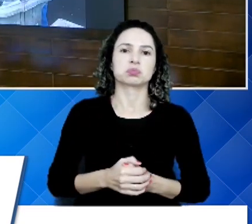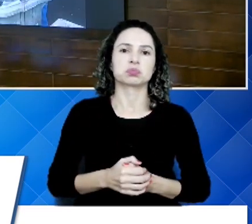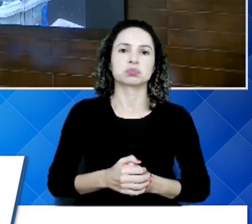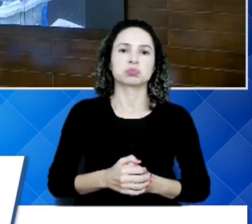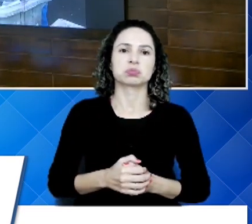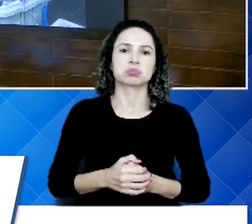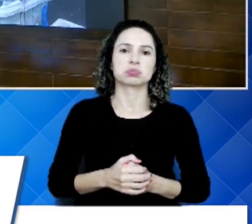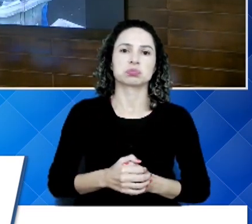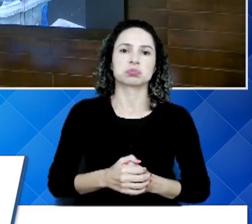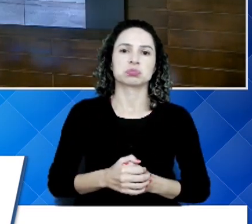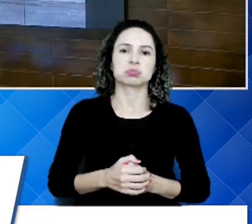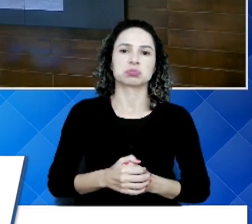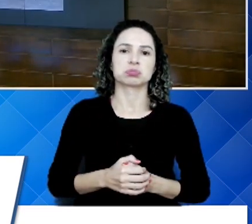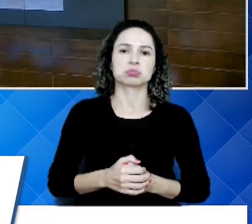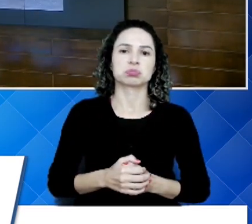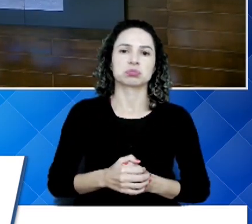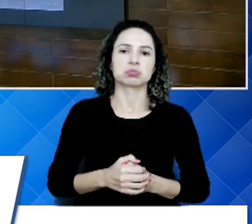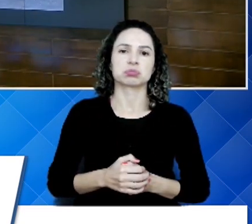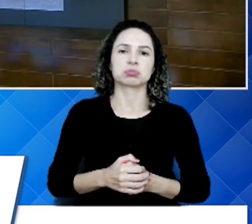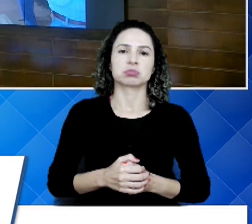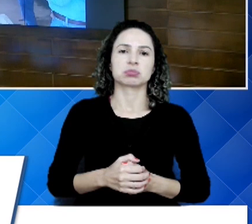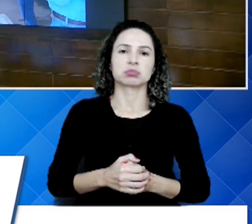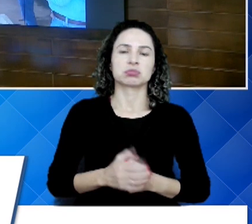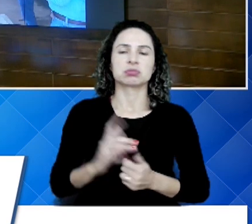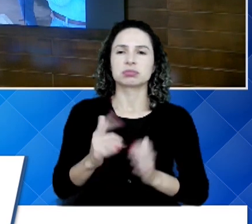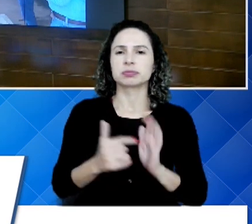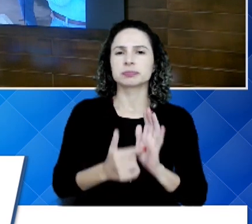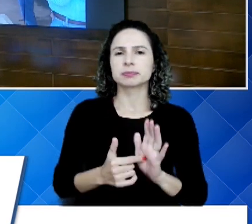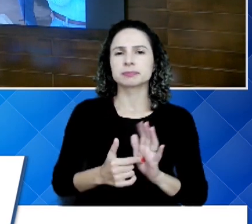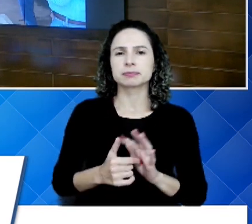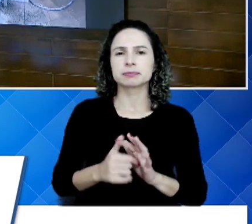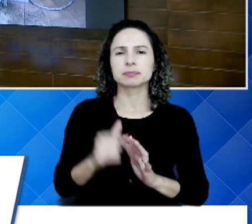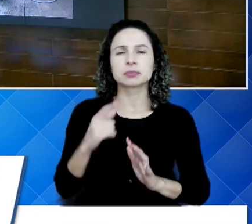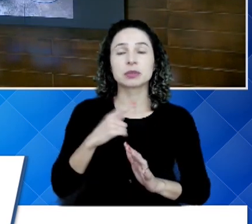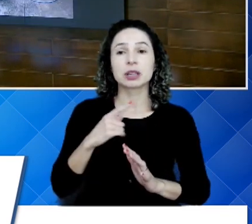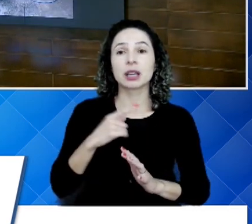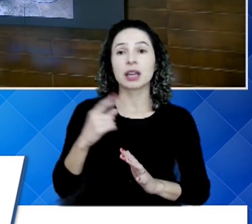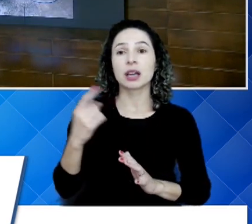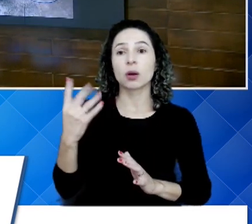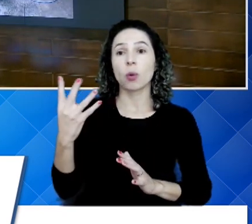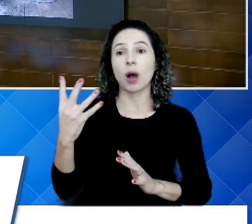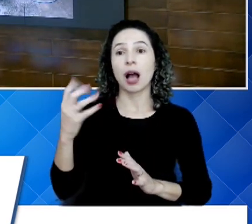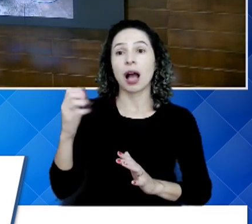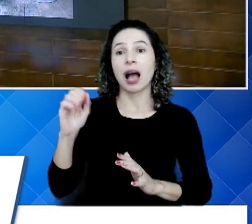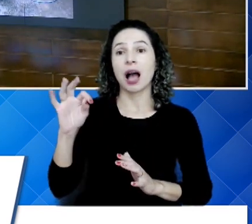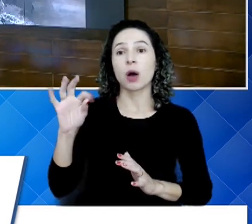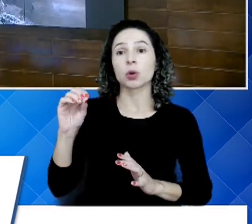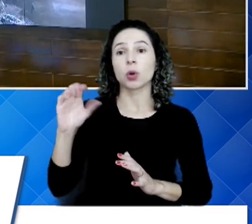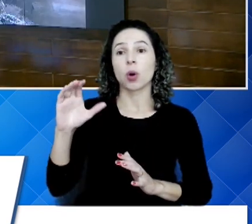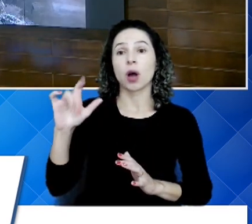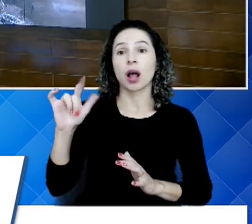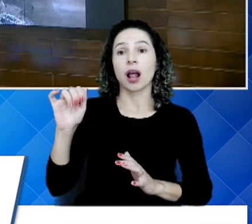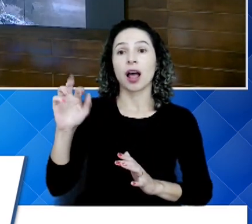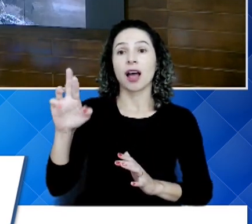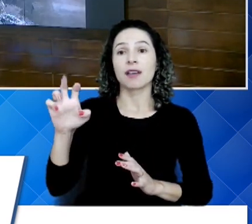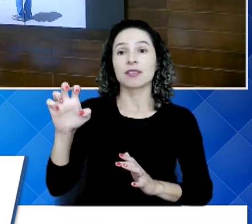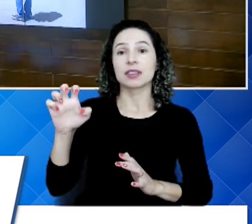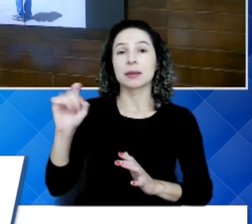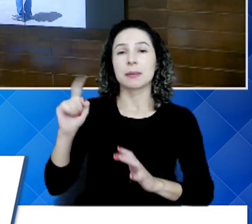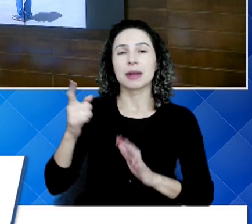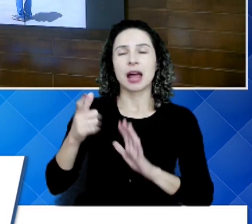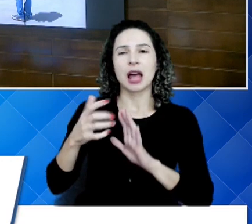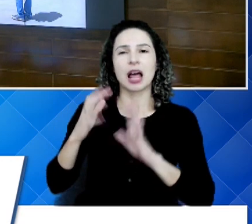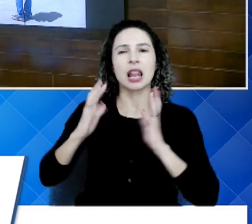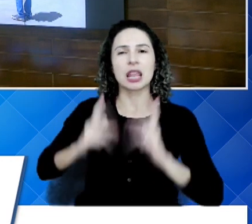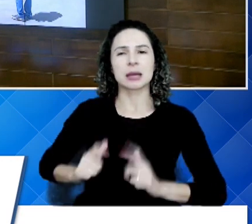É só um detalhe que eu queria mostrar ali. Lá tem quatro autoclaves gigantes para fazer a descontaminação